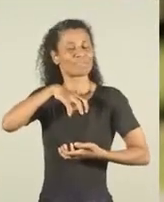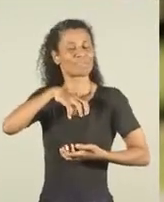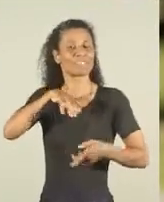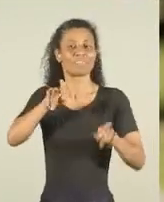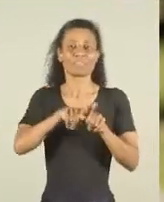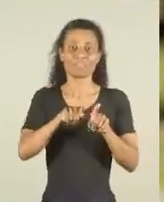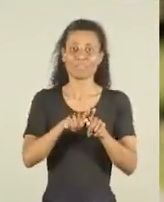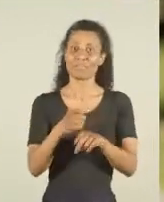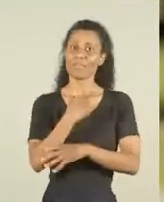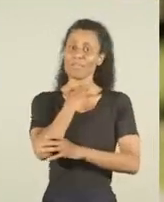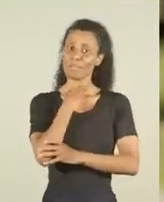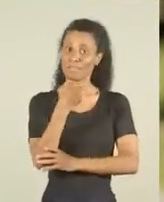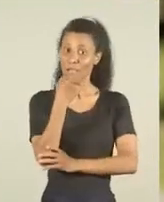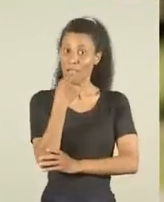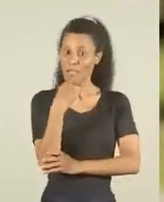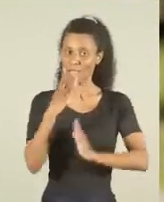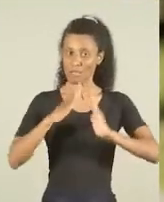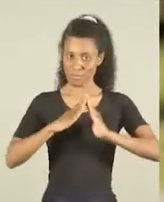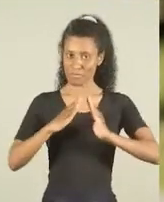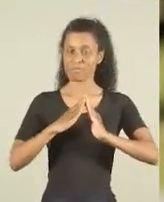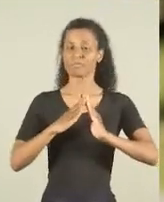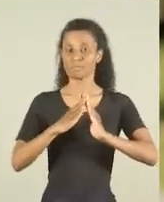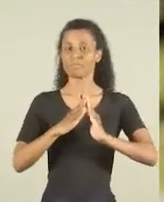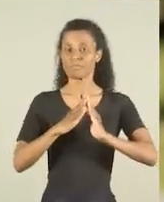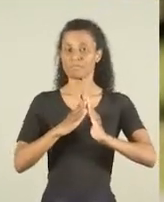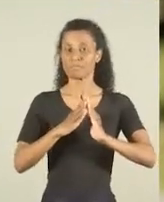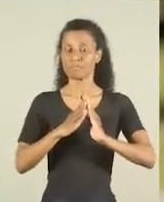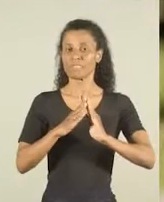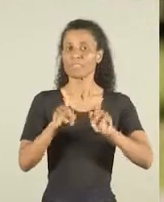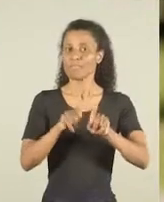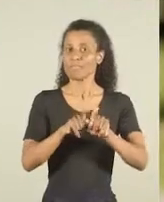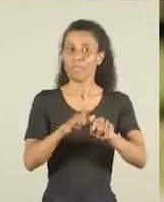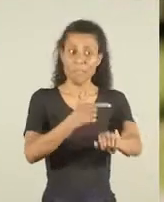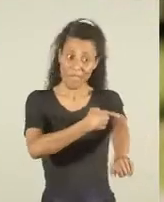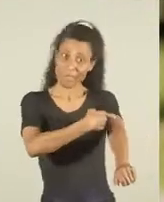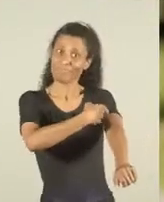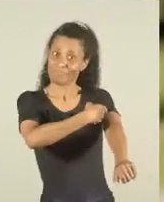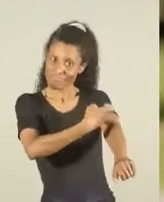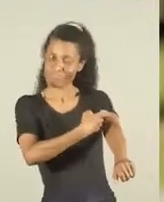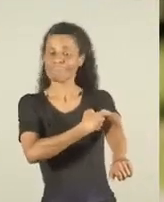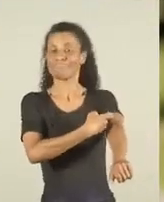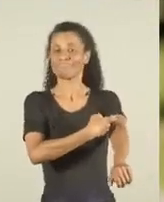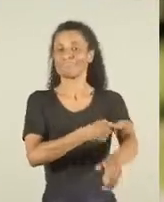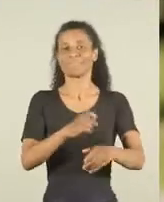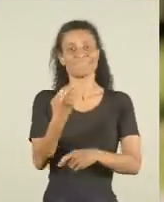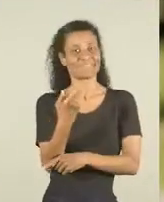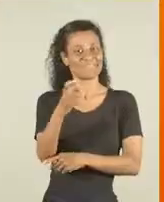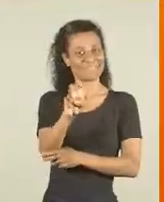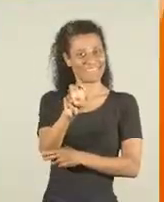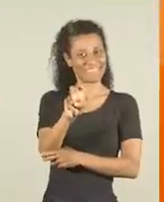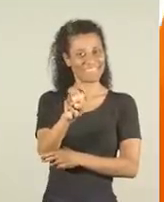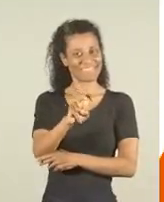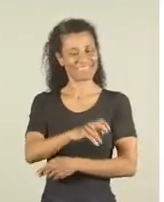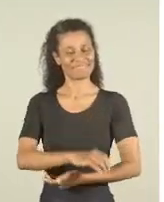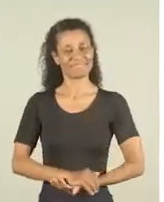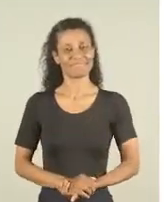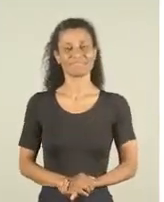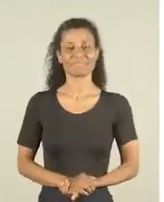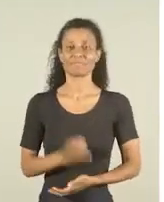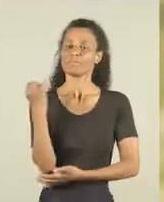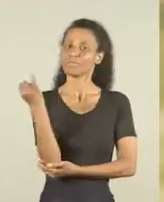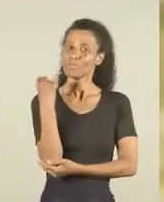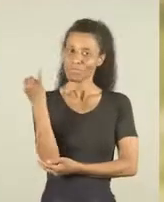vulneráveis, vamos garantir remédio em casa e preferência em exames e também nos procedimentos. É 15!